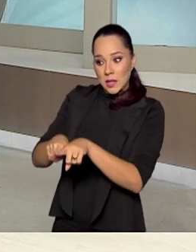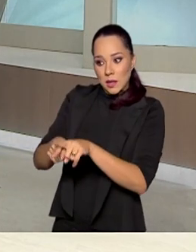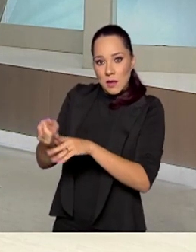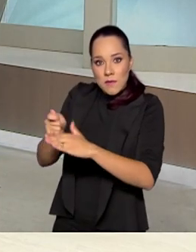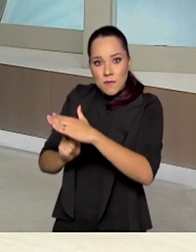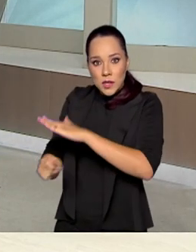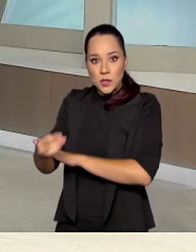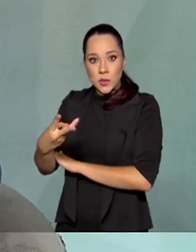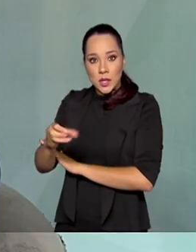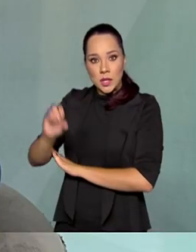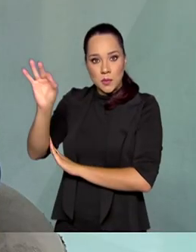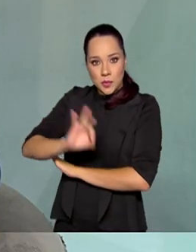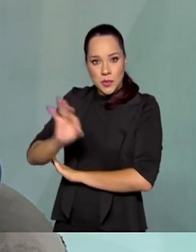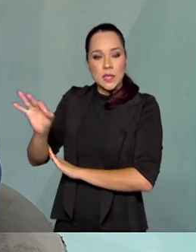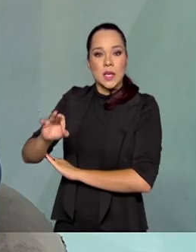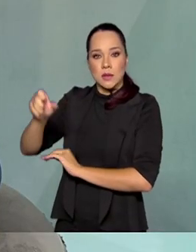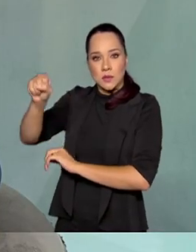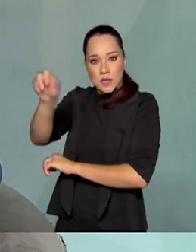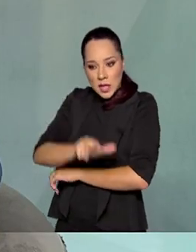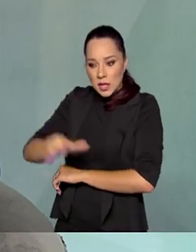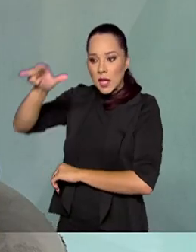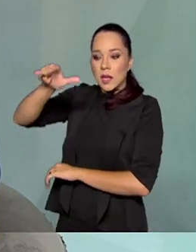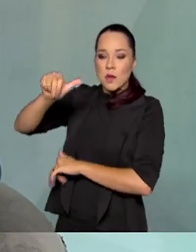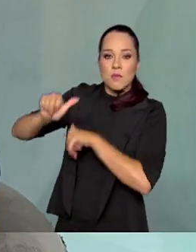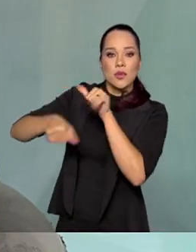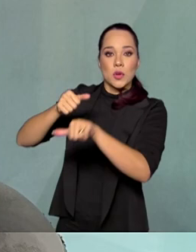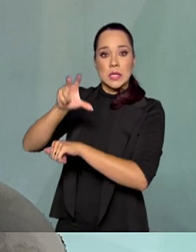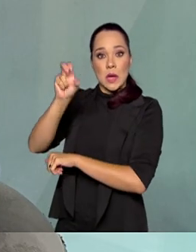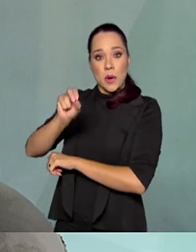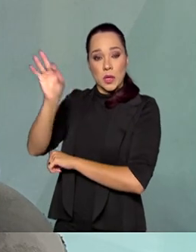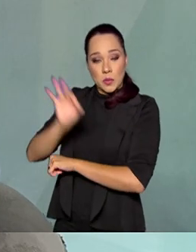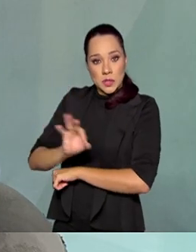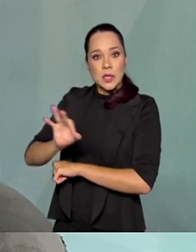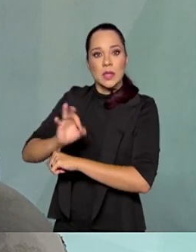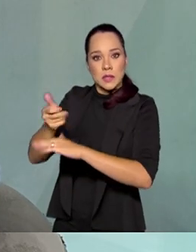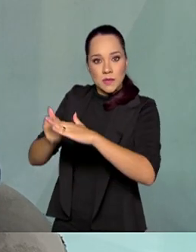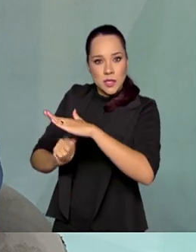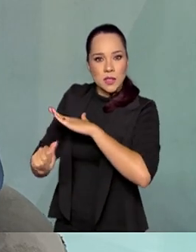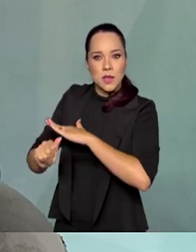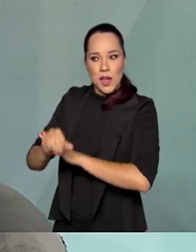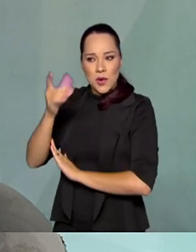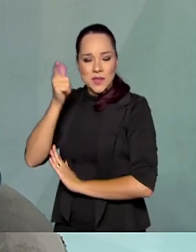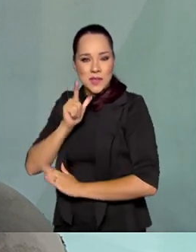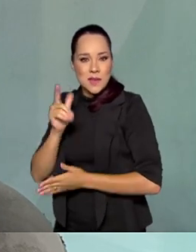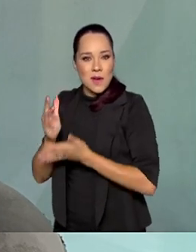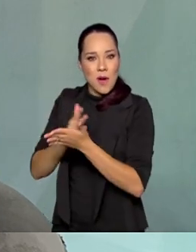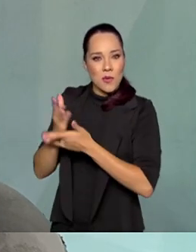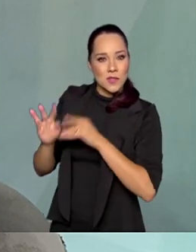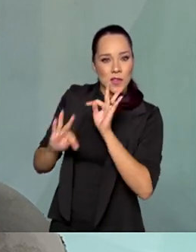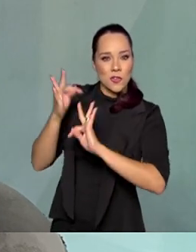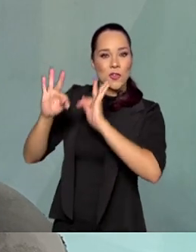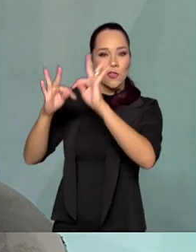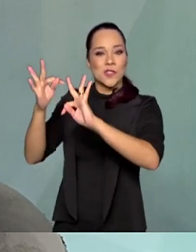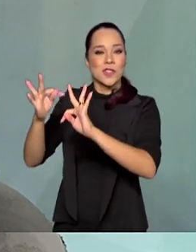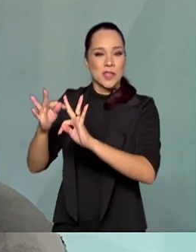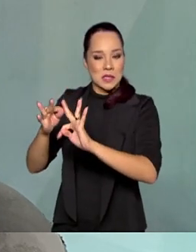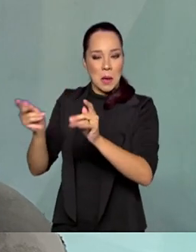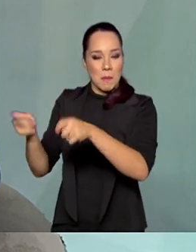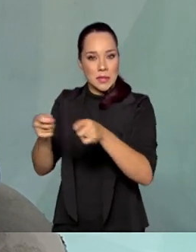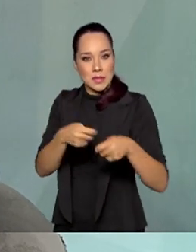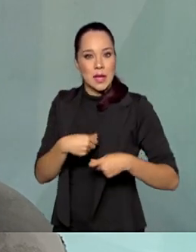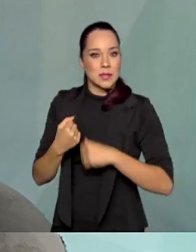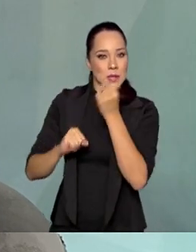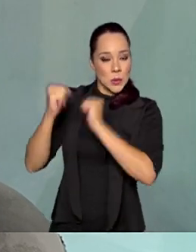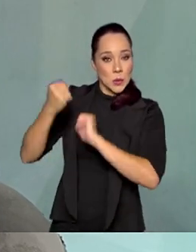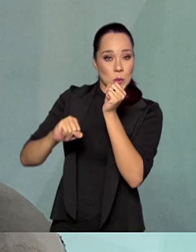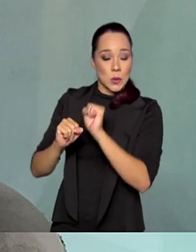% no satélite, passamos para 50%, então conseguimos dominar algumas tecnologias, desenvolver capacidades na nossa indústria.